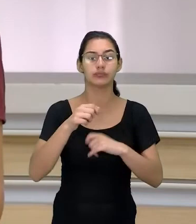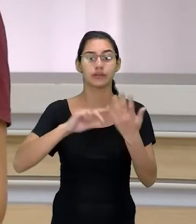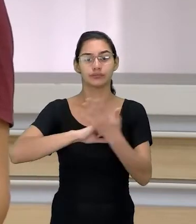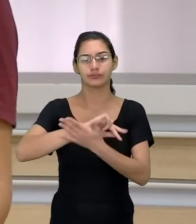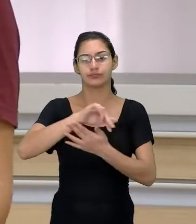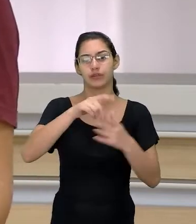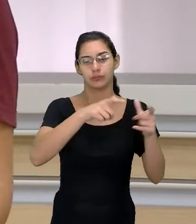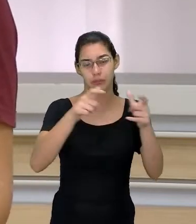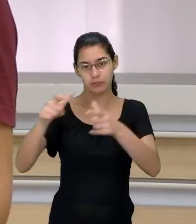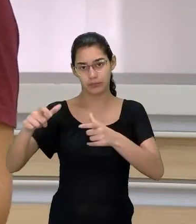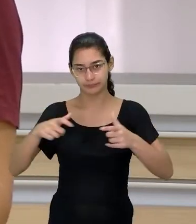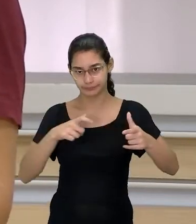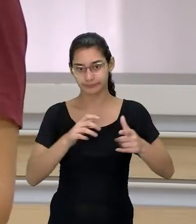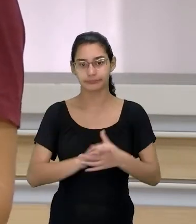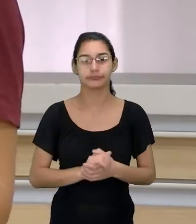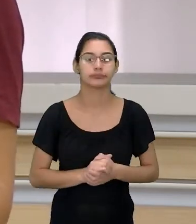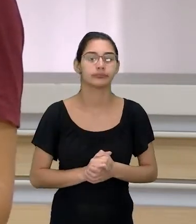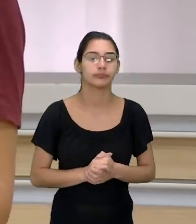diversas situações.